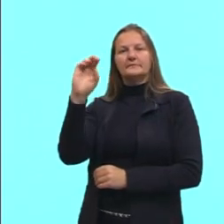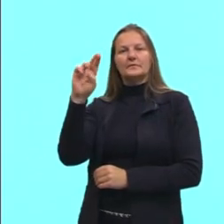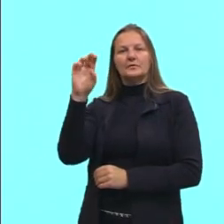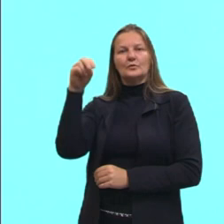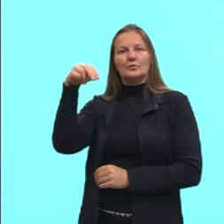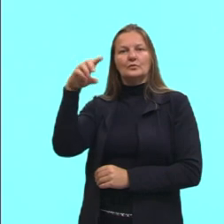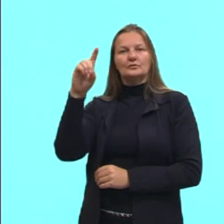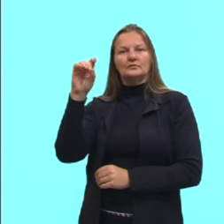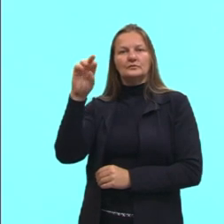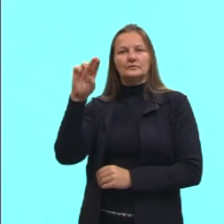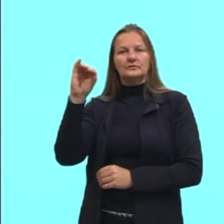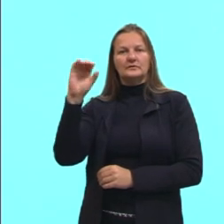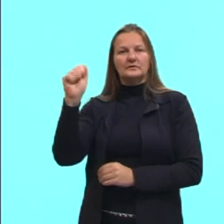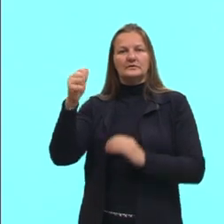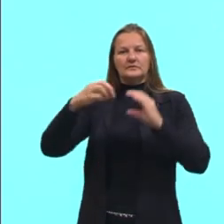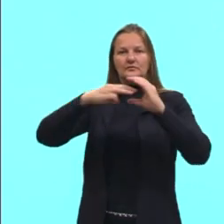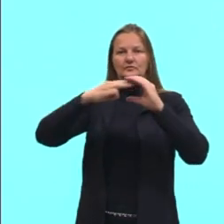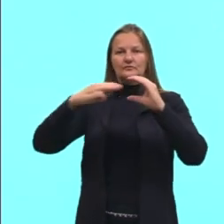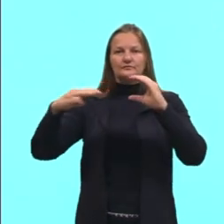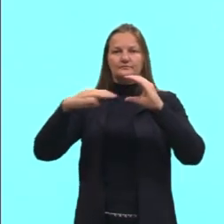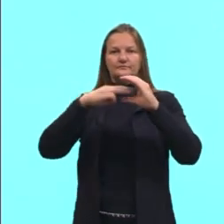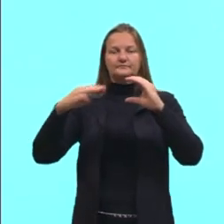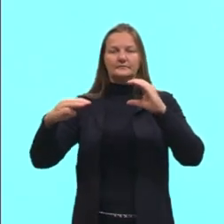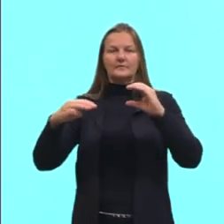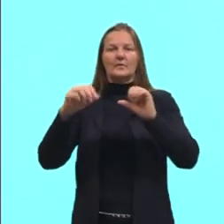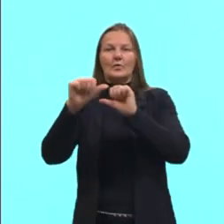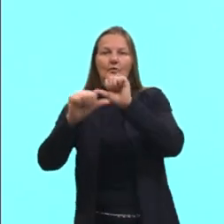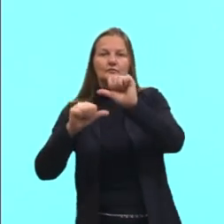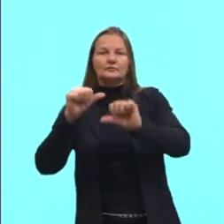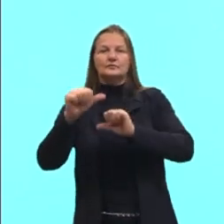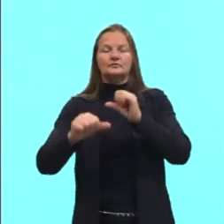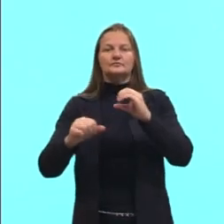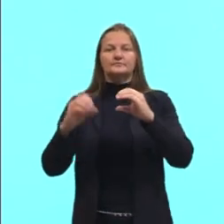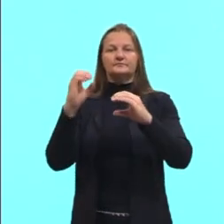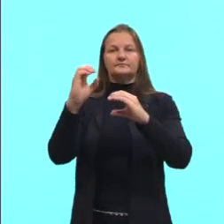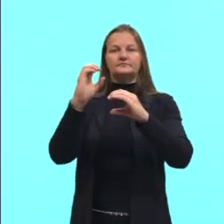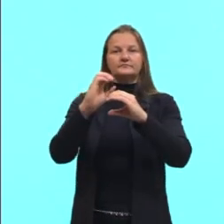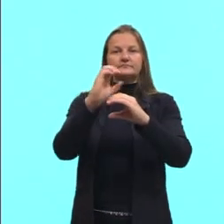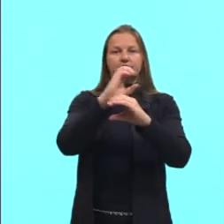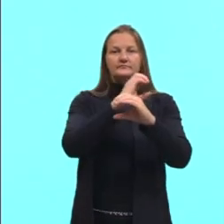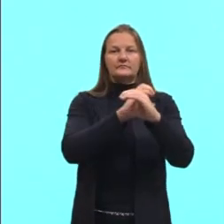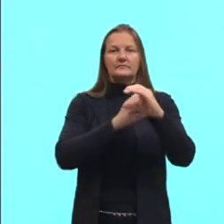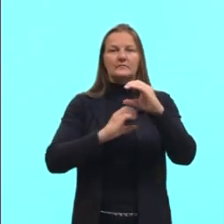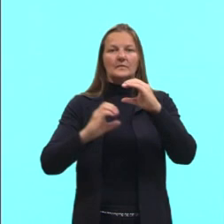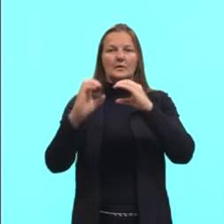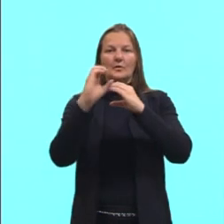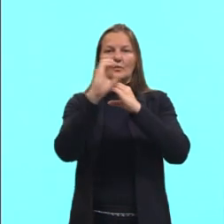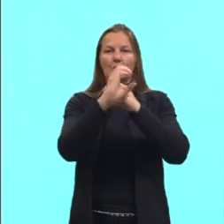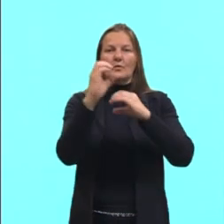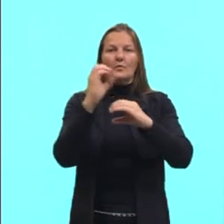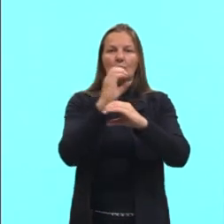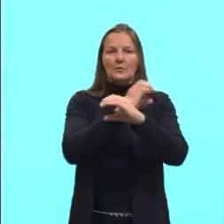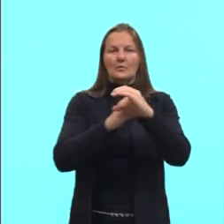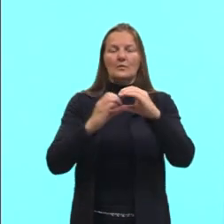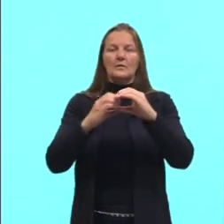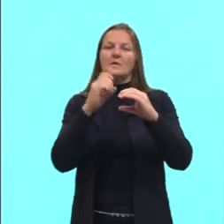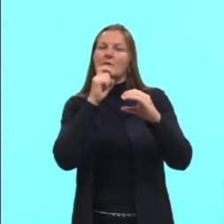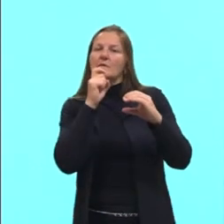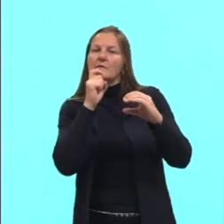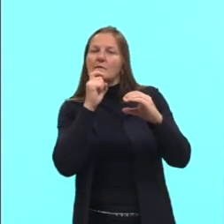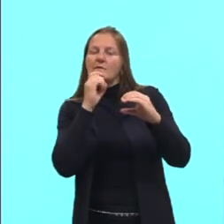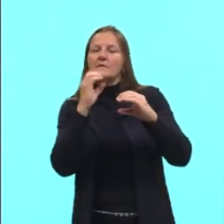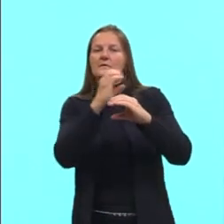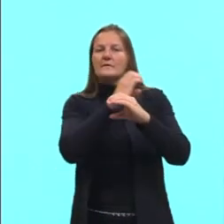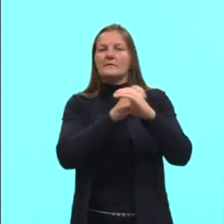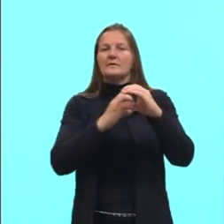tornaram-se cloroplastos, né? Os plastídeos, principalmente cloroplastos. Aqui, o